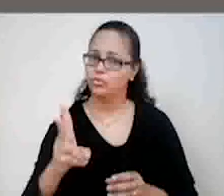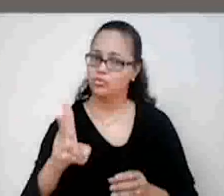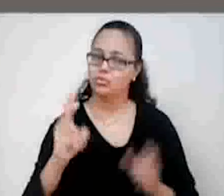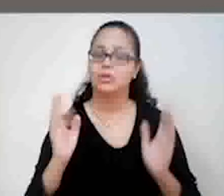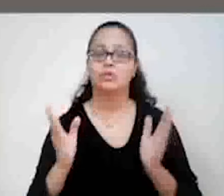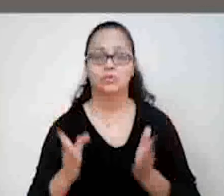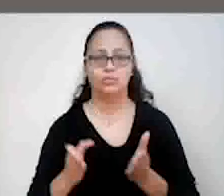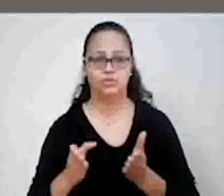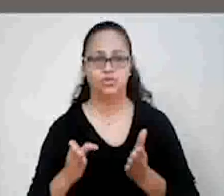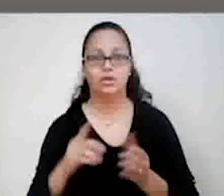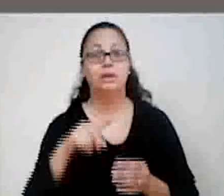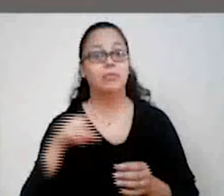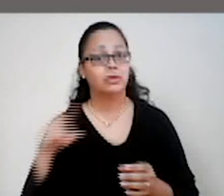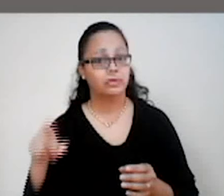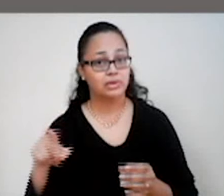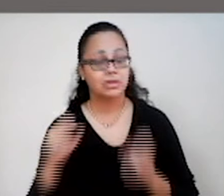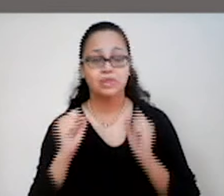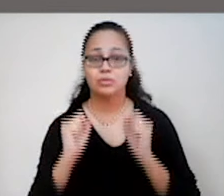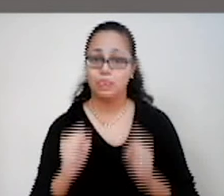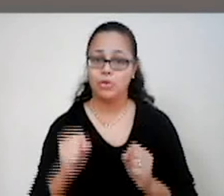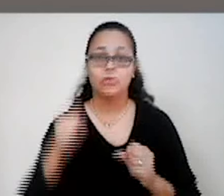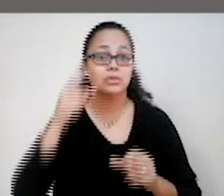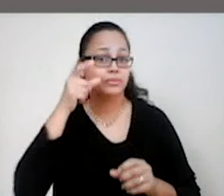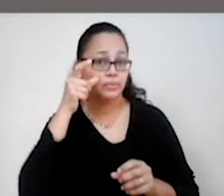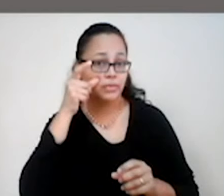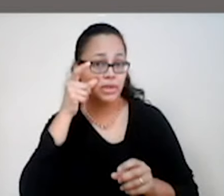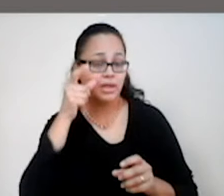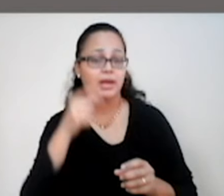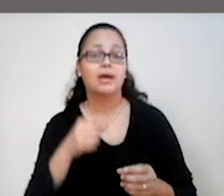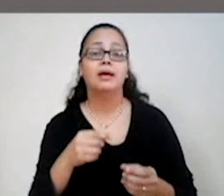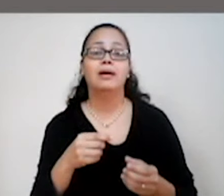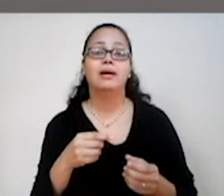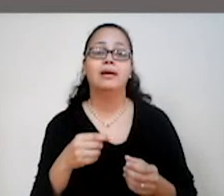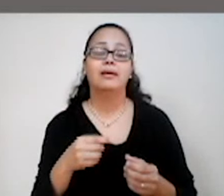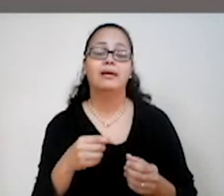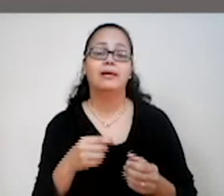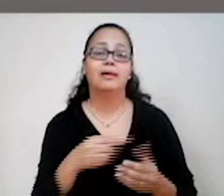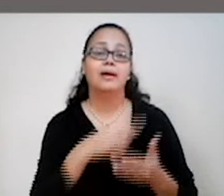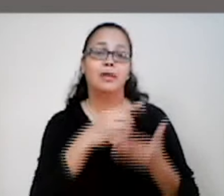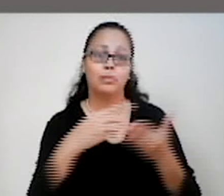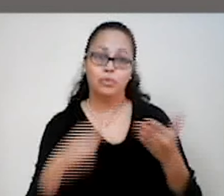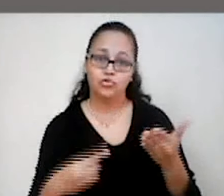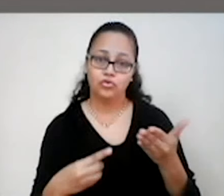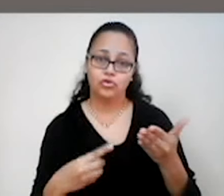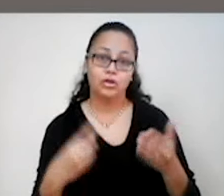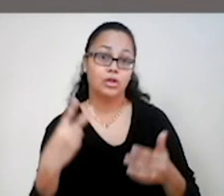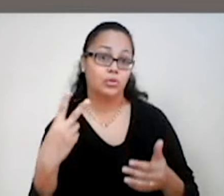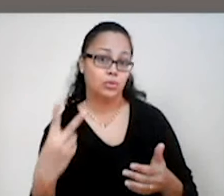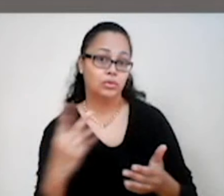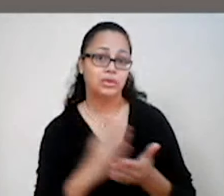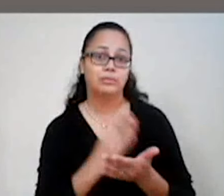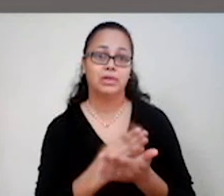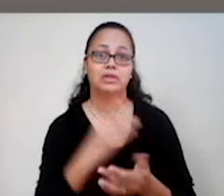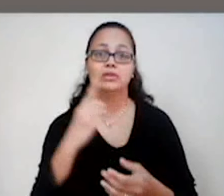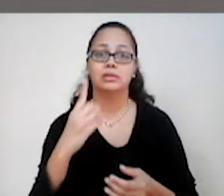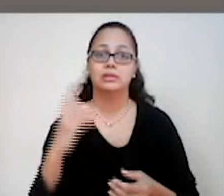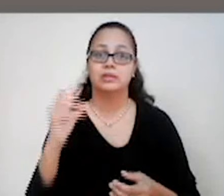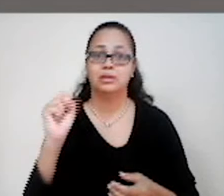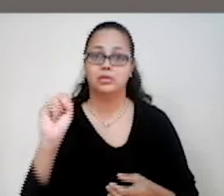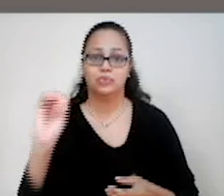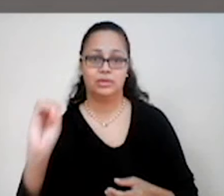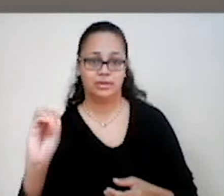Para que vocês possam acompanhar aí da casa de vocês, eu peço que abram a apostila 2, na página 180.